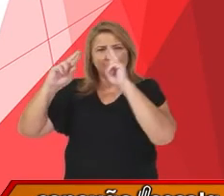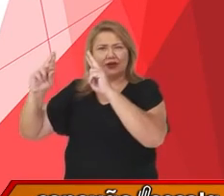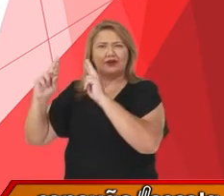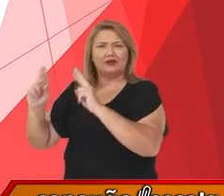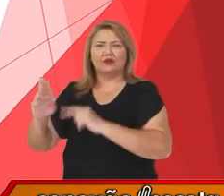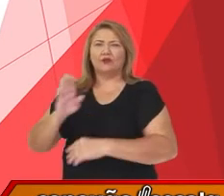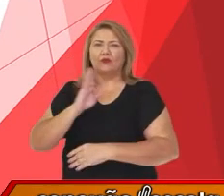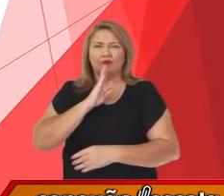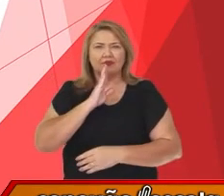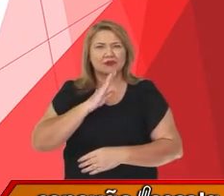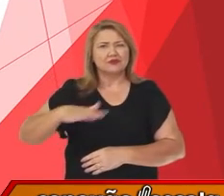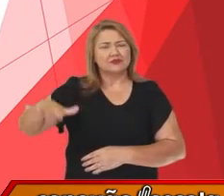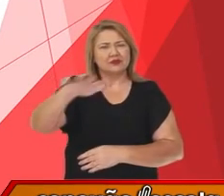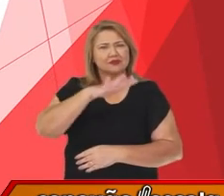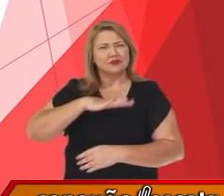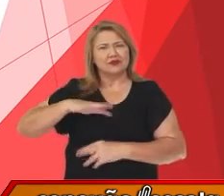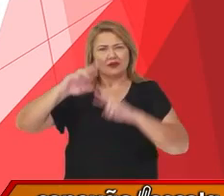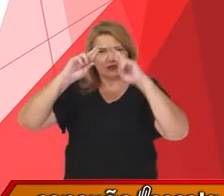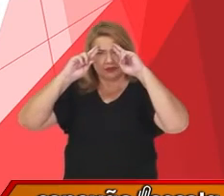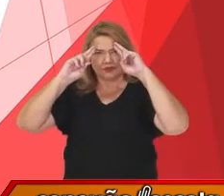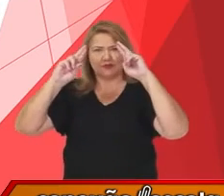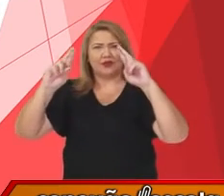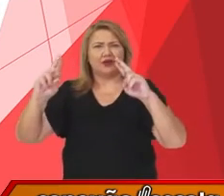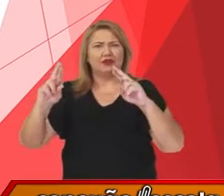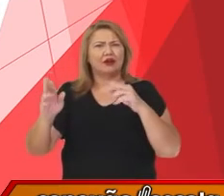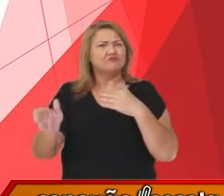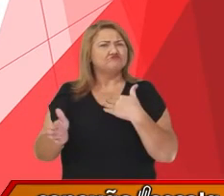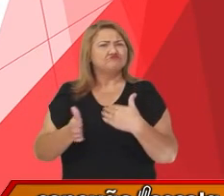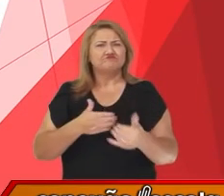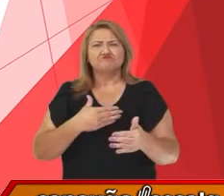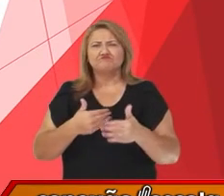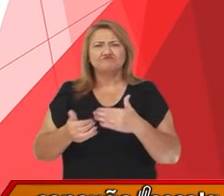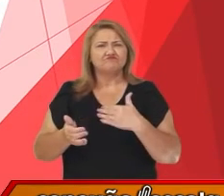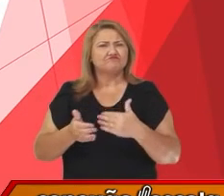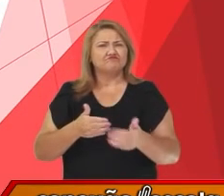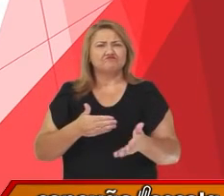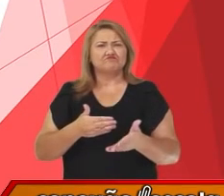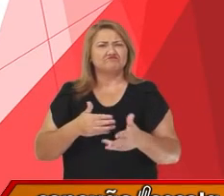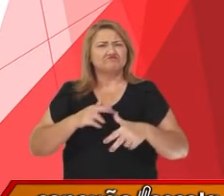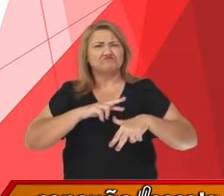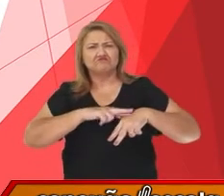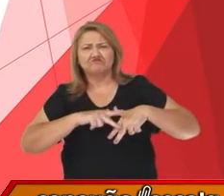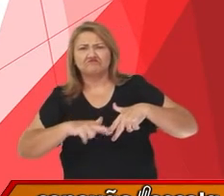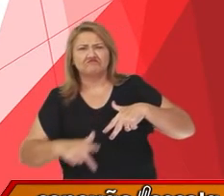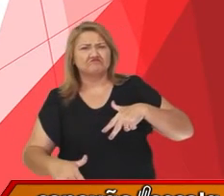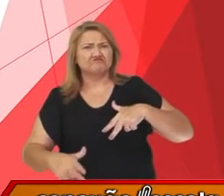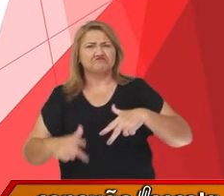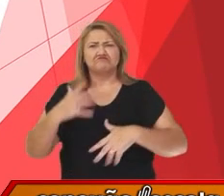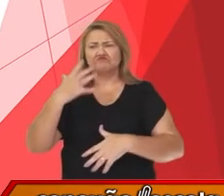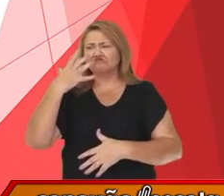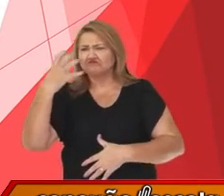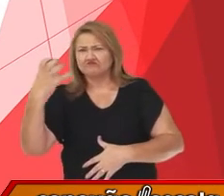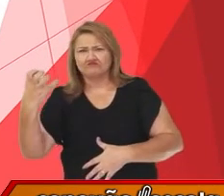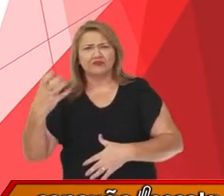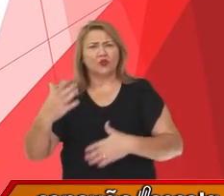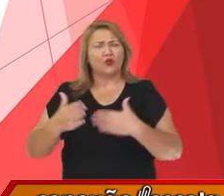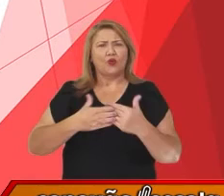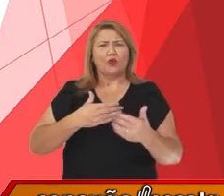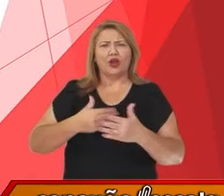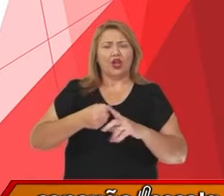conheça e respeite, independentemente de qual orientação ou característica essas pessoas tenham.